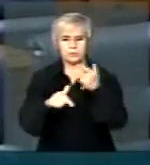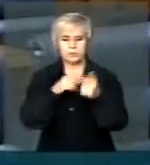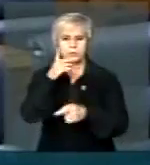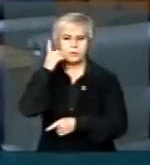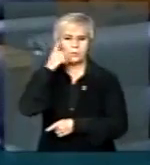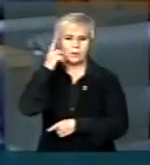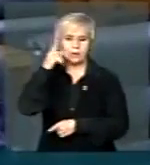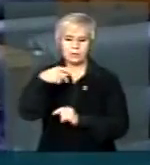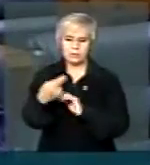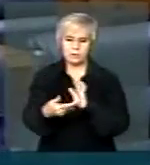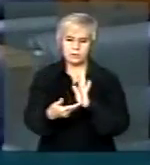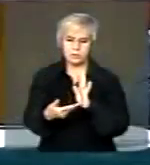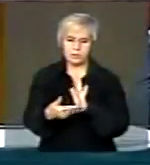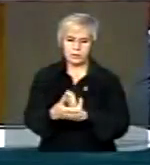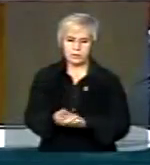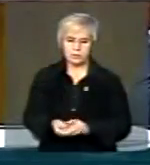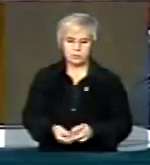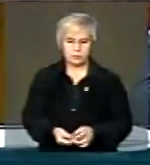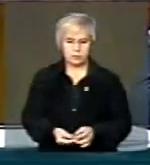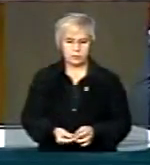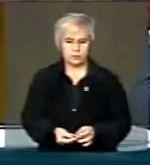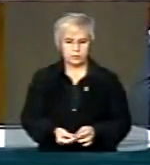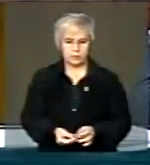parlamentar nesta casa. Muito obrigado. Obrigada, deputados.